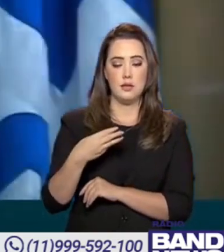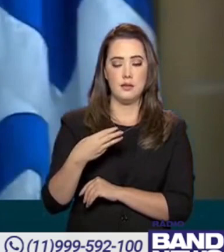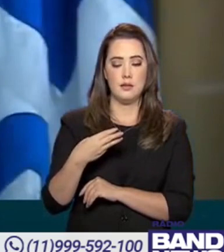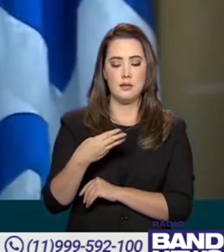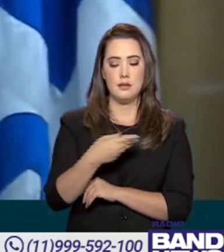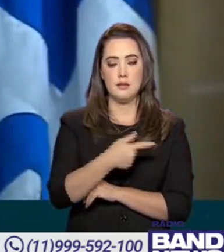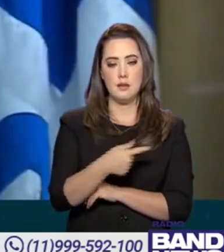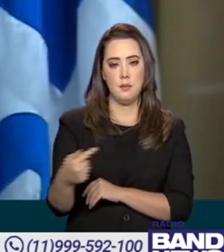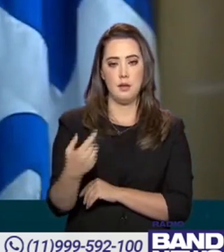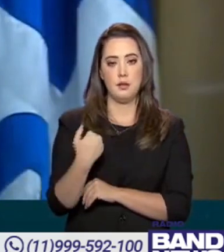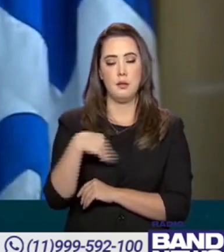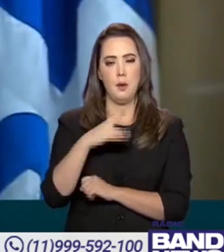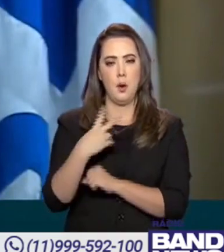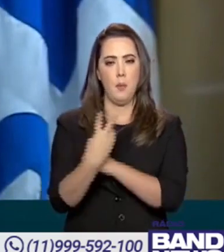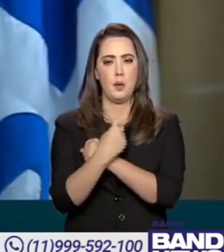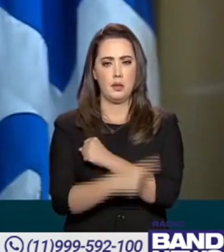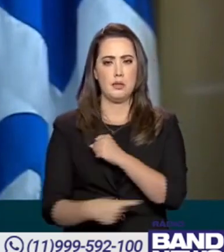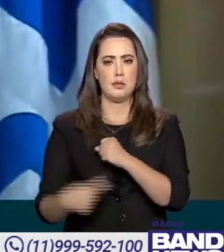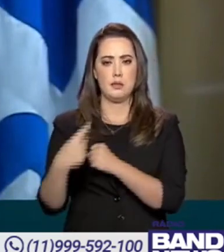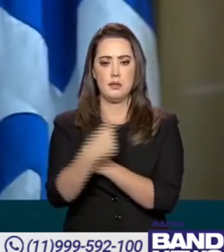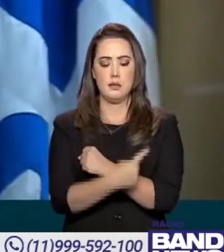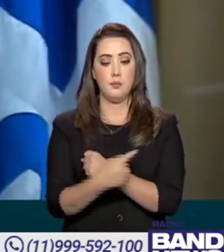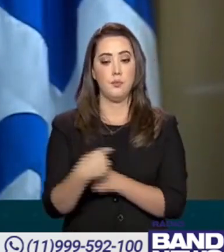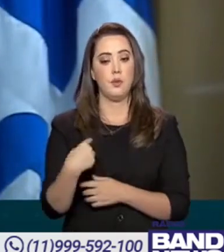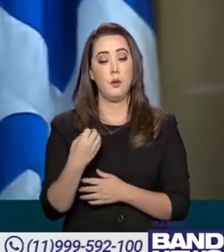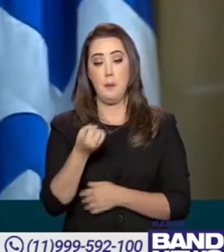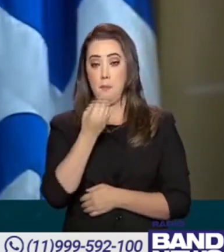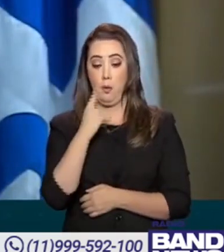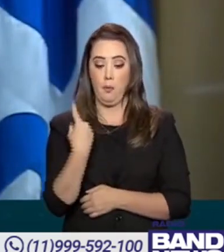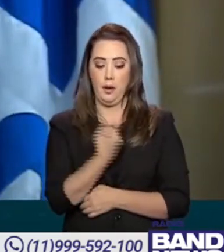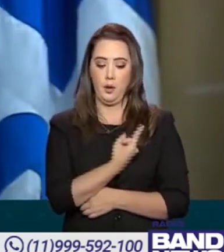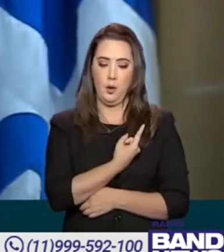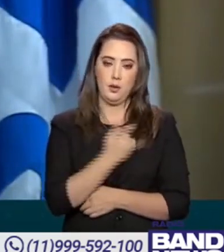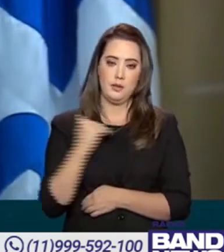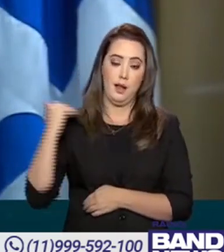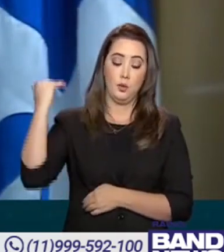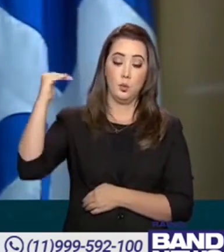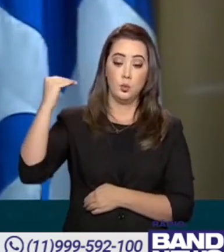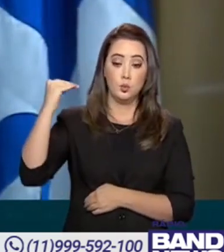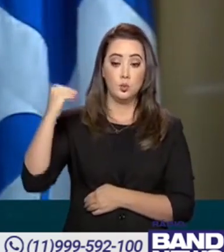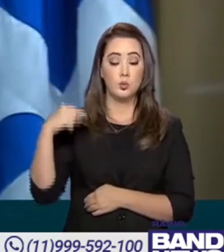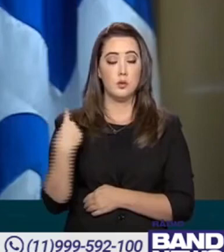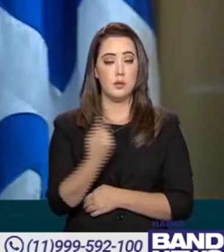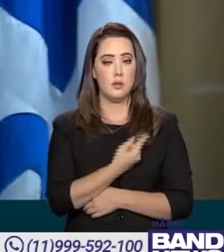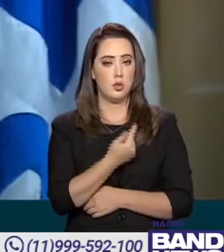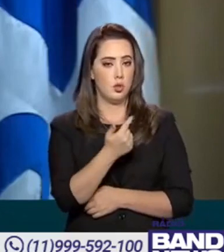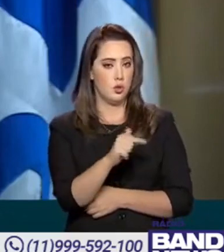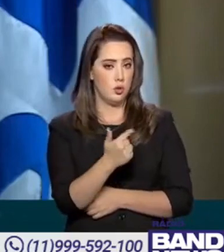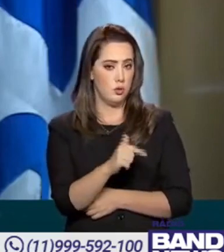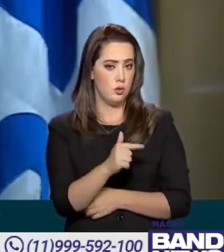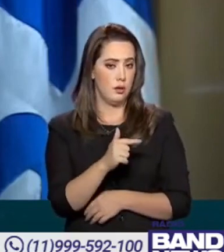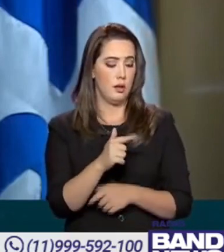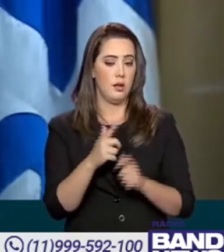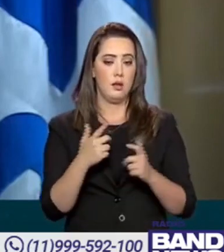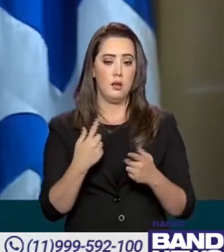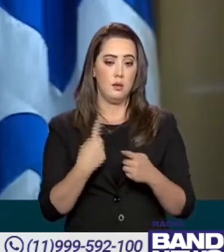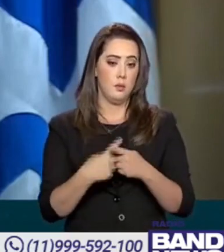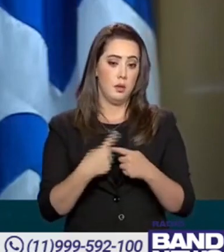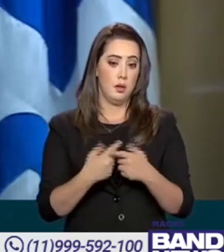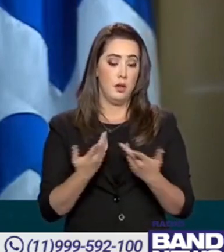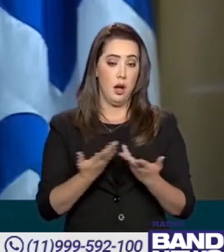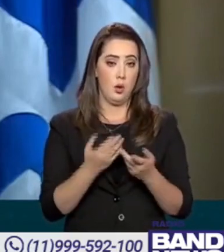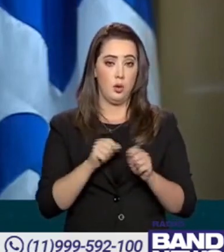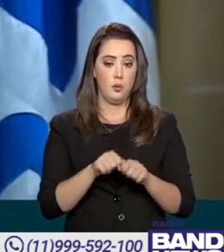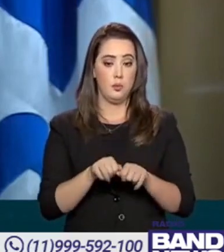anticorpos neutralizantes. Ou seja, nós temos um benefício maior. E se nós não estamos em um ambiente, no cenário